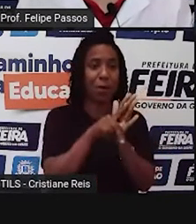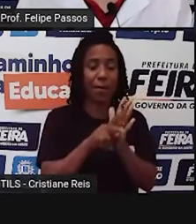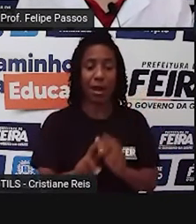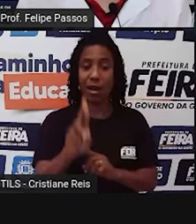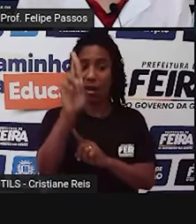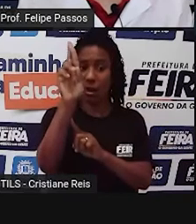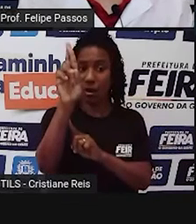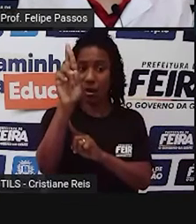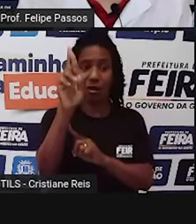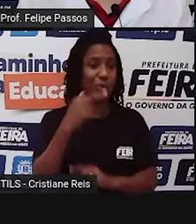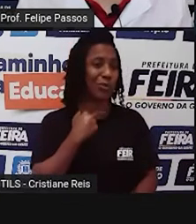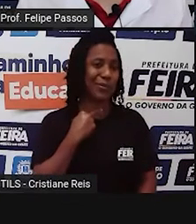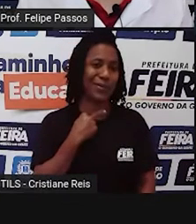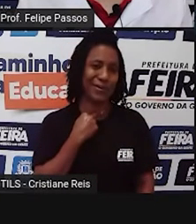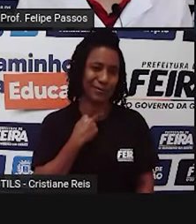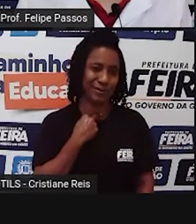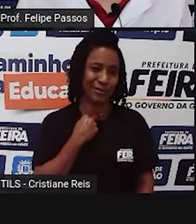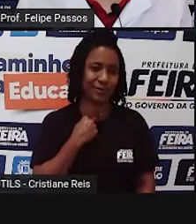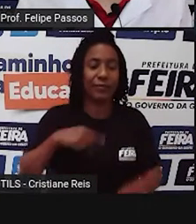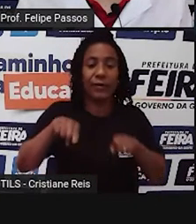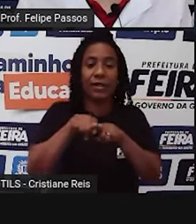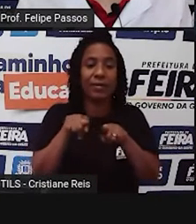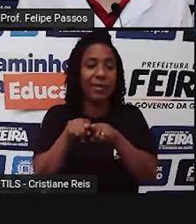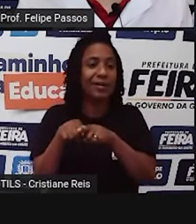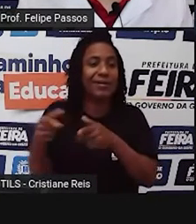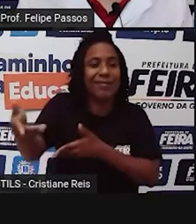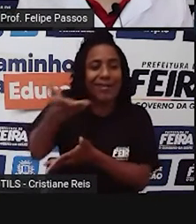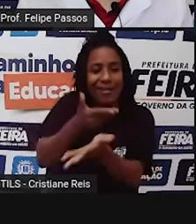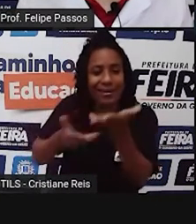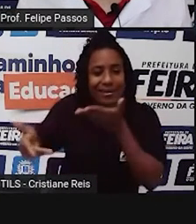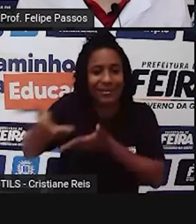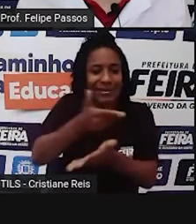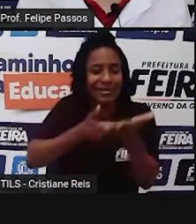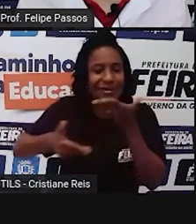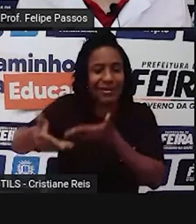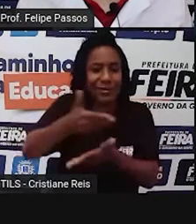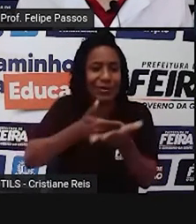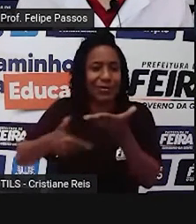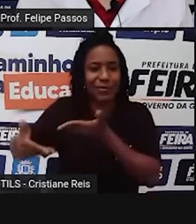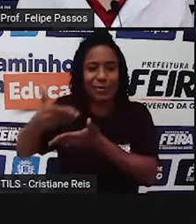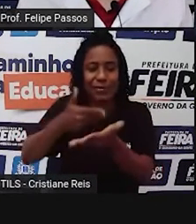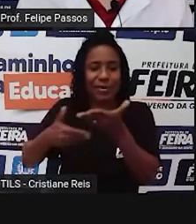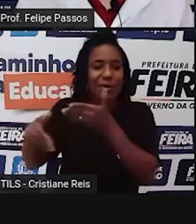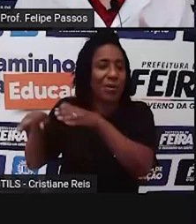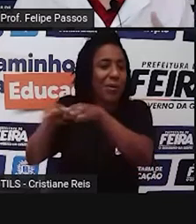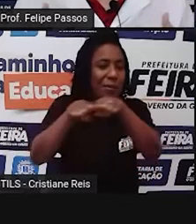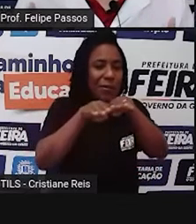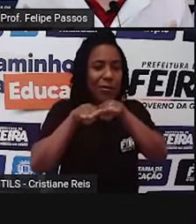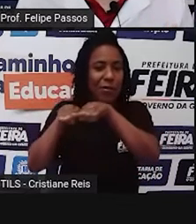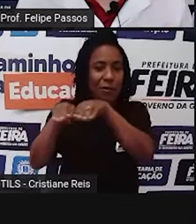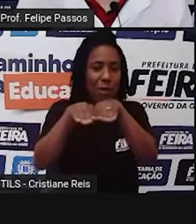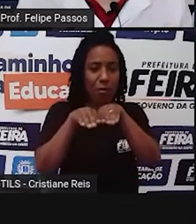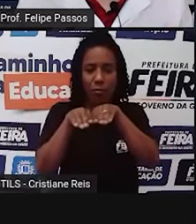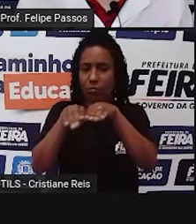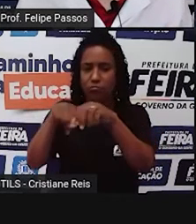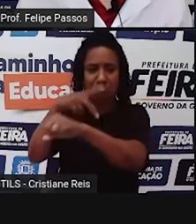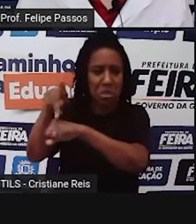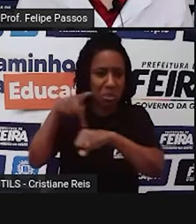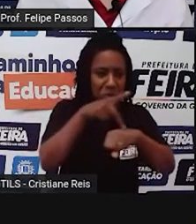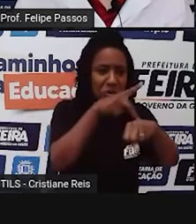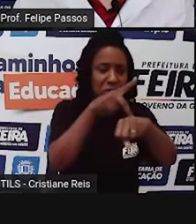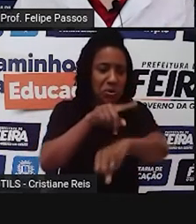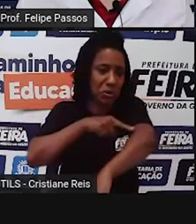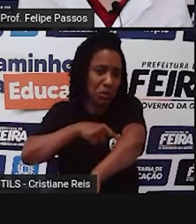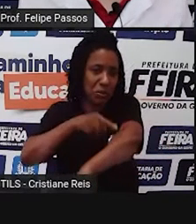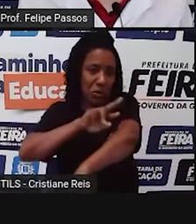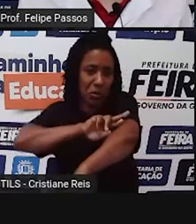também, a relação de igualdade entre os seres humanos. não importa onde você nasceu, não importa qual é a sua etnia, não